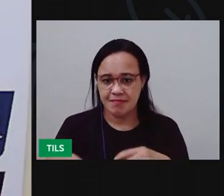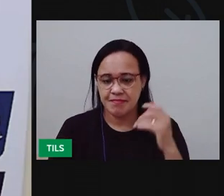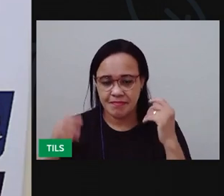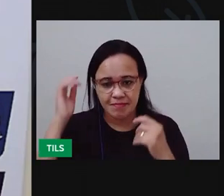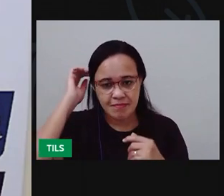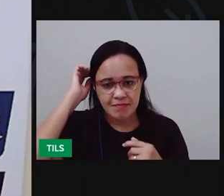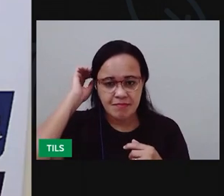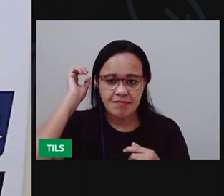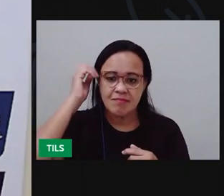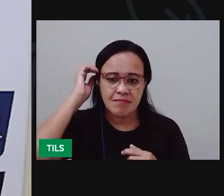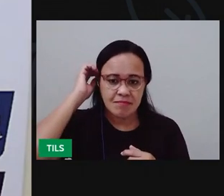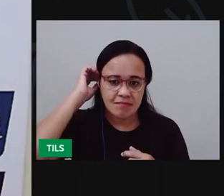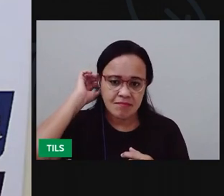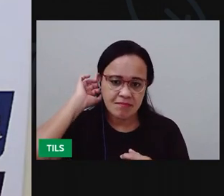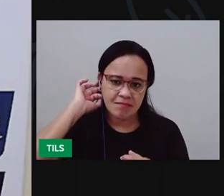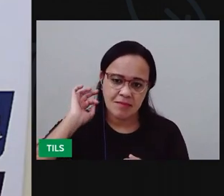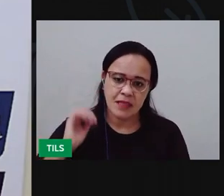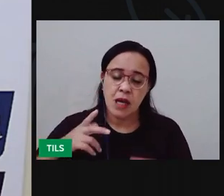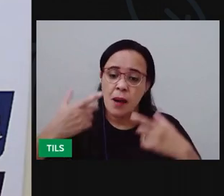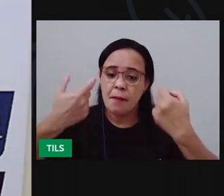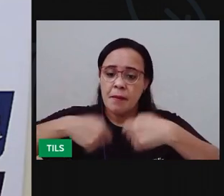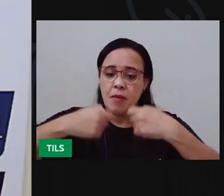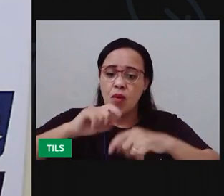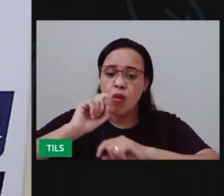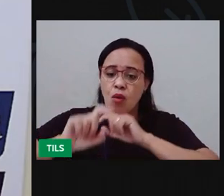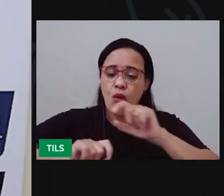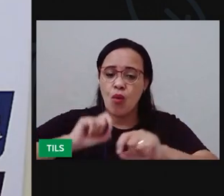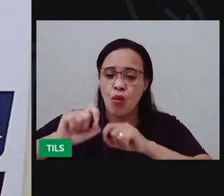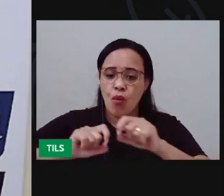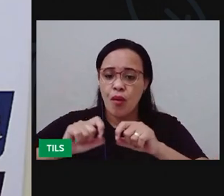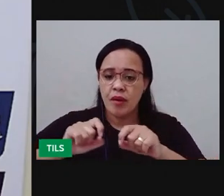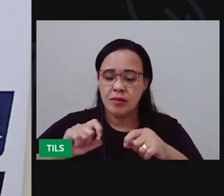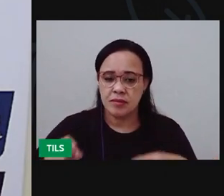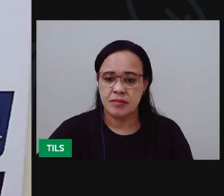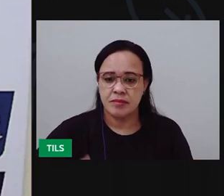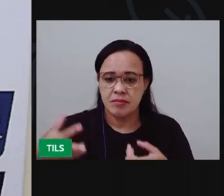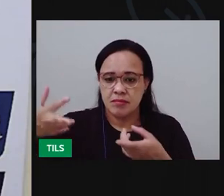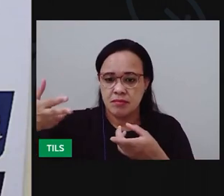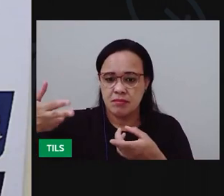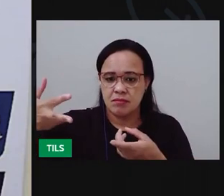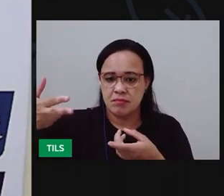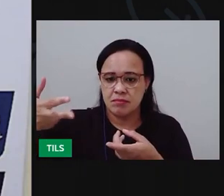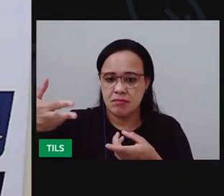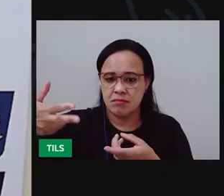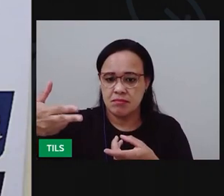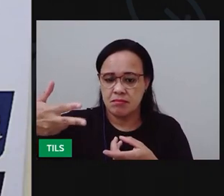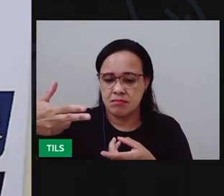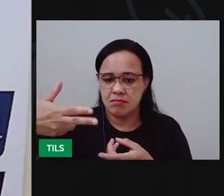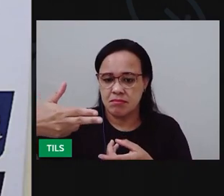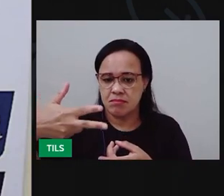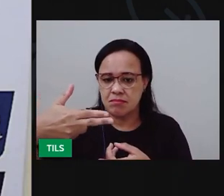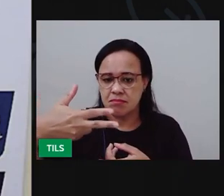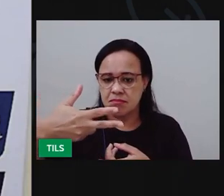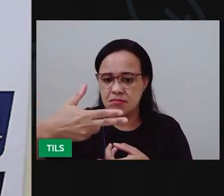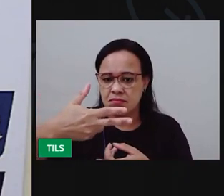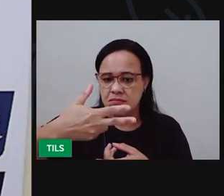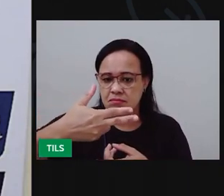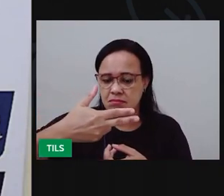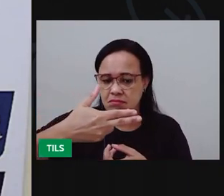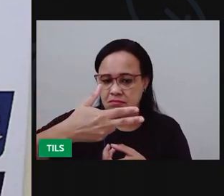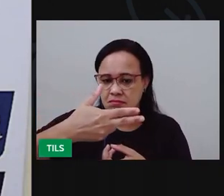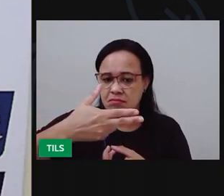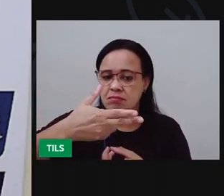Você também vai precisar de uma tesoura. Uma tesoura sem